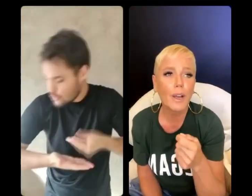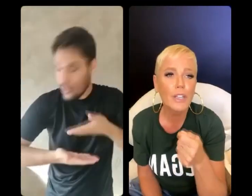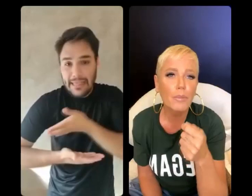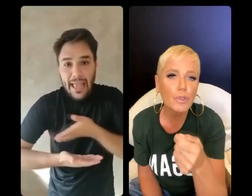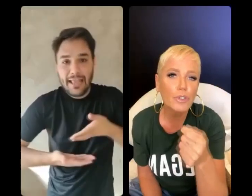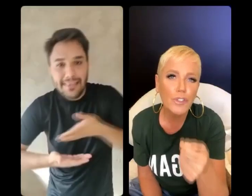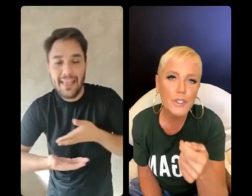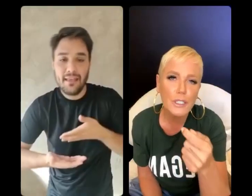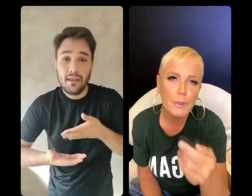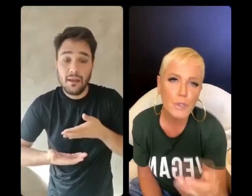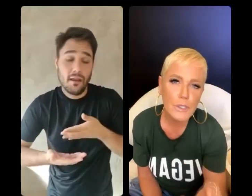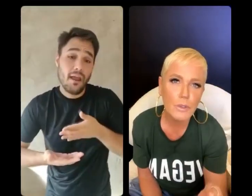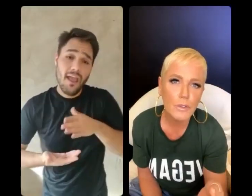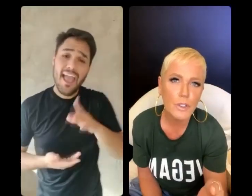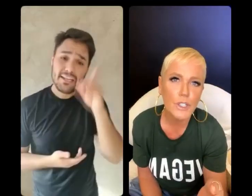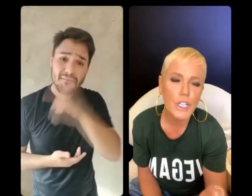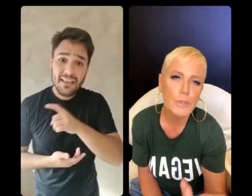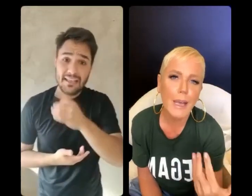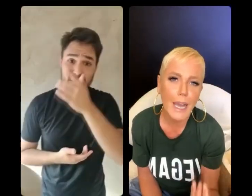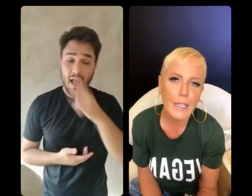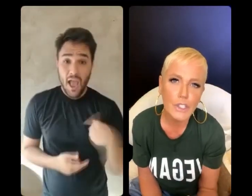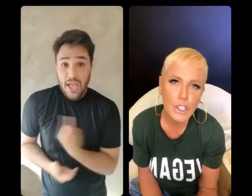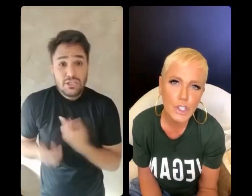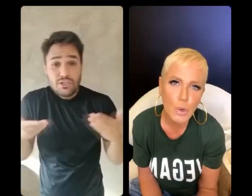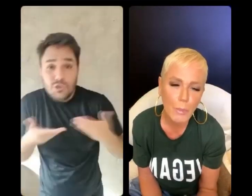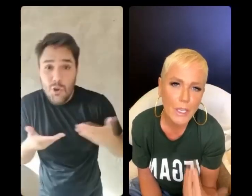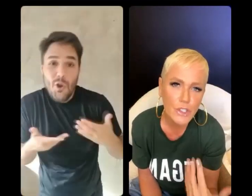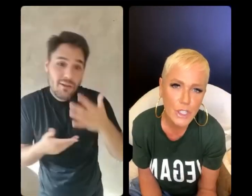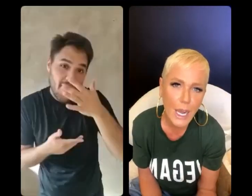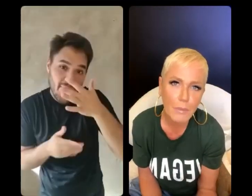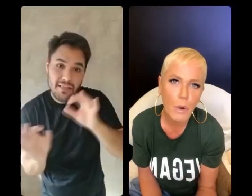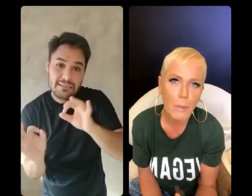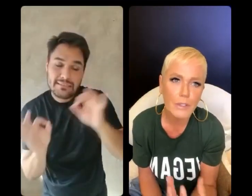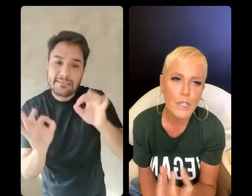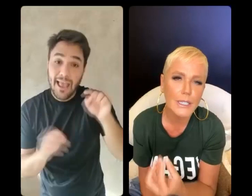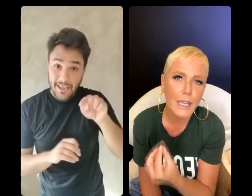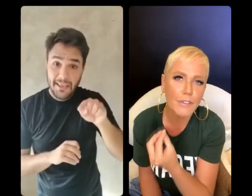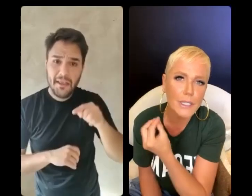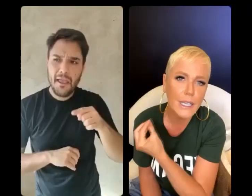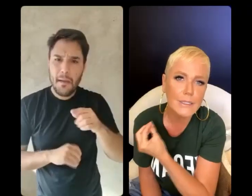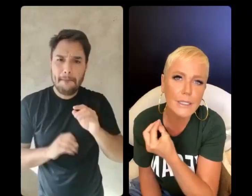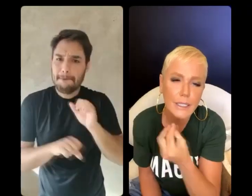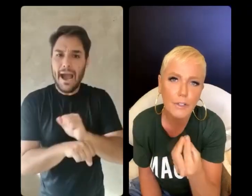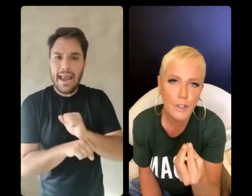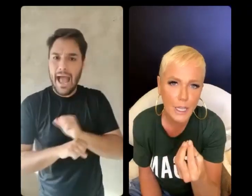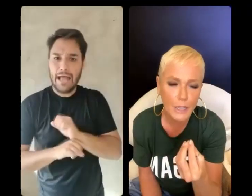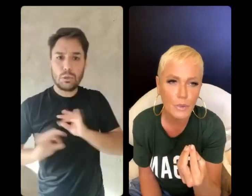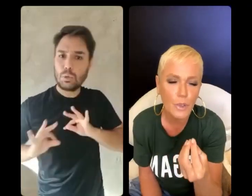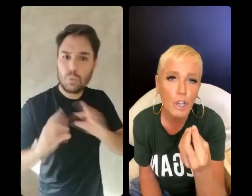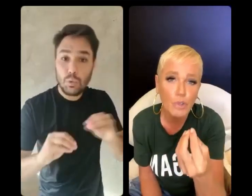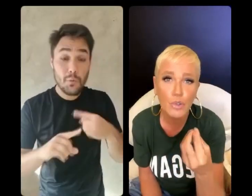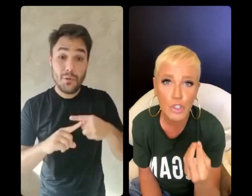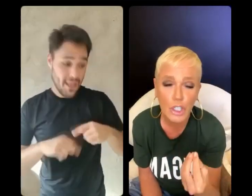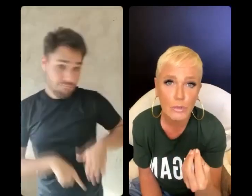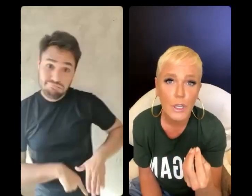Então, eu acho que é muito difícil essas pessoas que estão ouvindo a gente pararem de comer, de tirar por completo, já que a vida delas inteira foi dada.